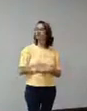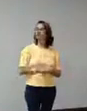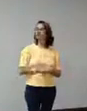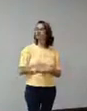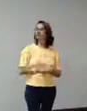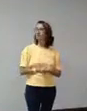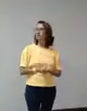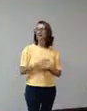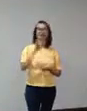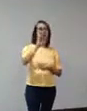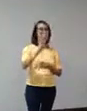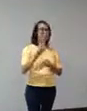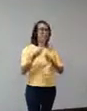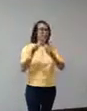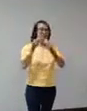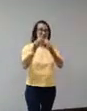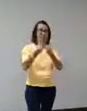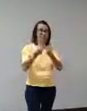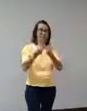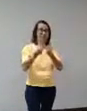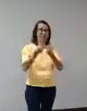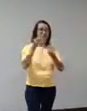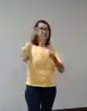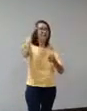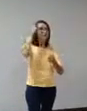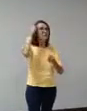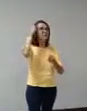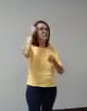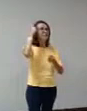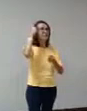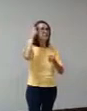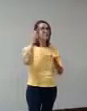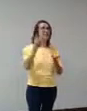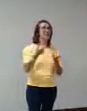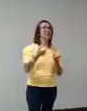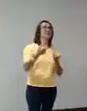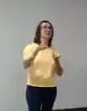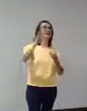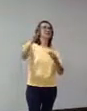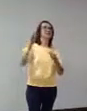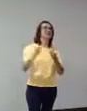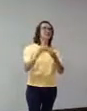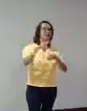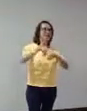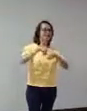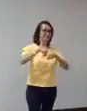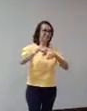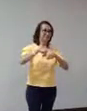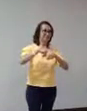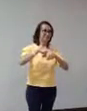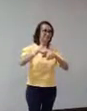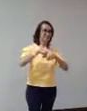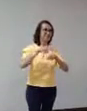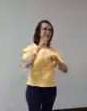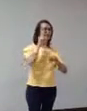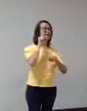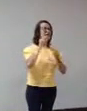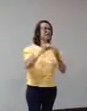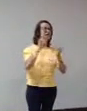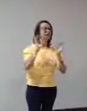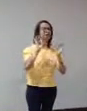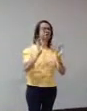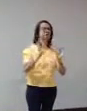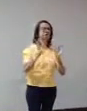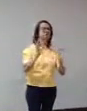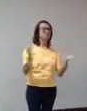ela, eu peguei essa aqui, já imaginando que ela ia colocar alguma coisa dentro de vidro. E ela fez. E ficou